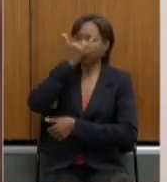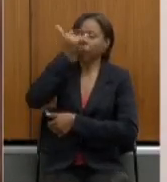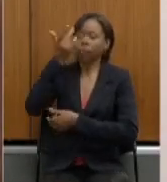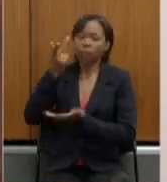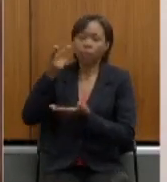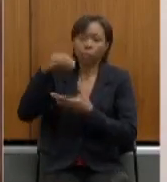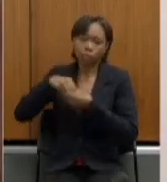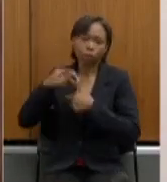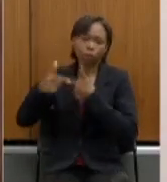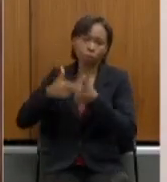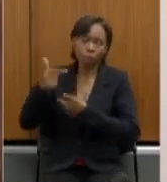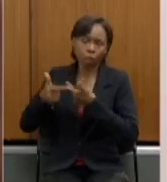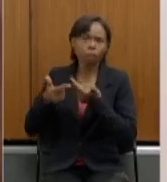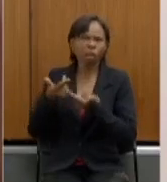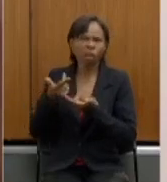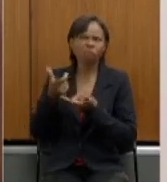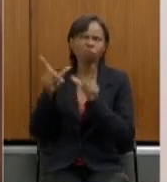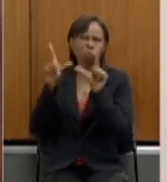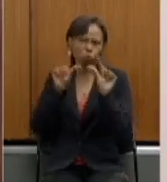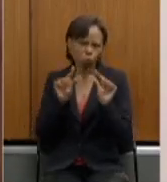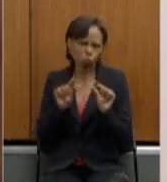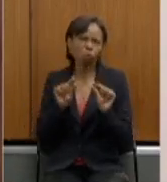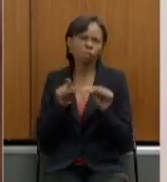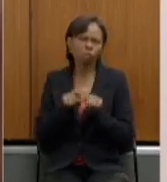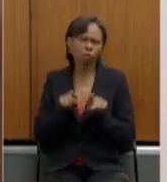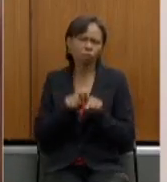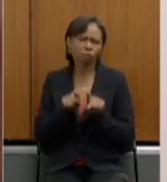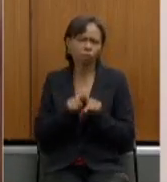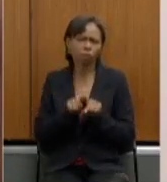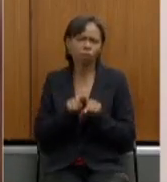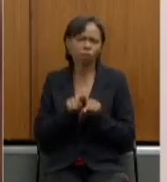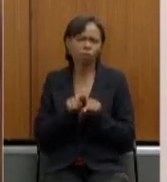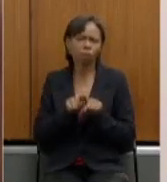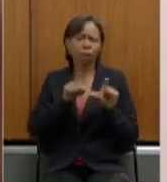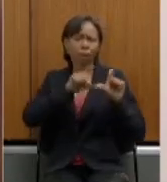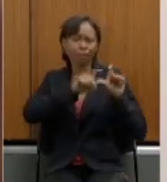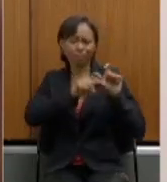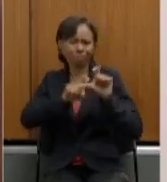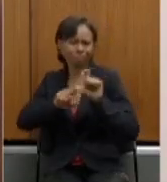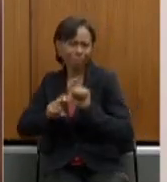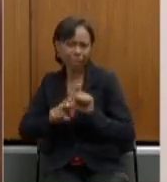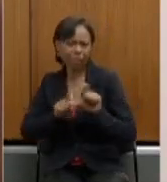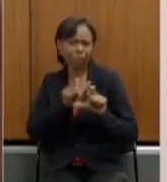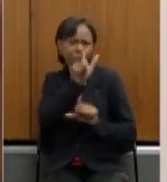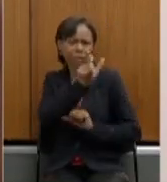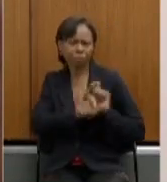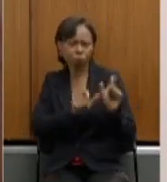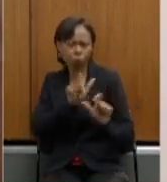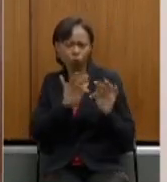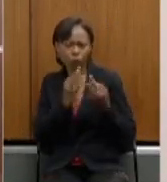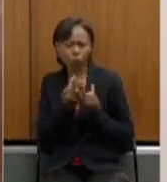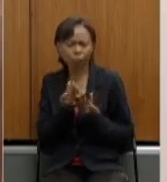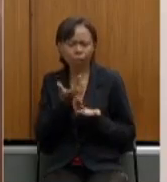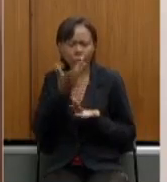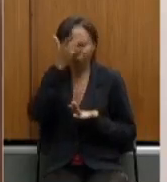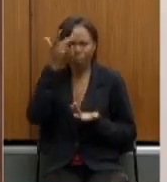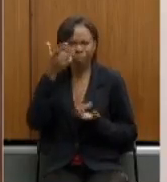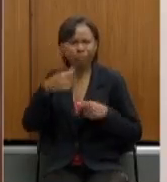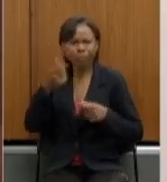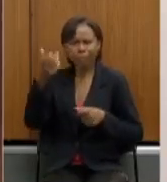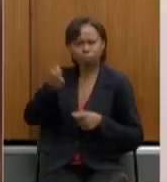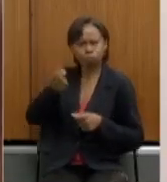elas diminuíram e diminuiu também os dependentes os dependentes que teriam